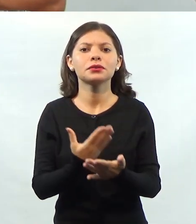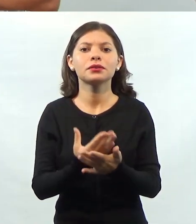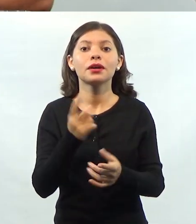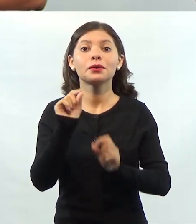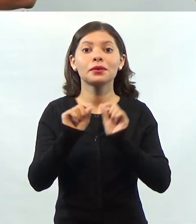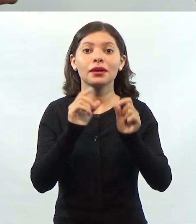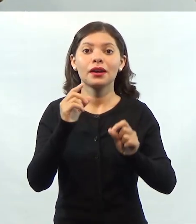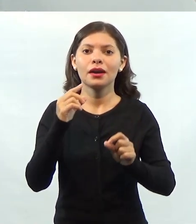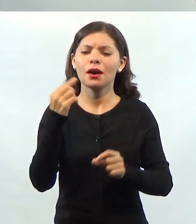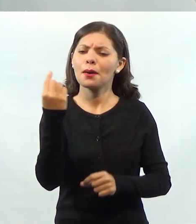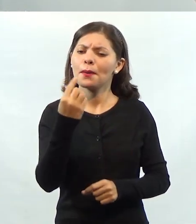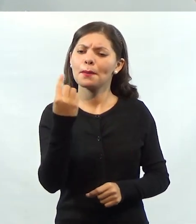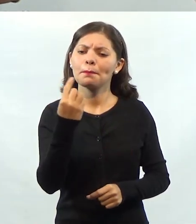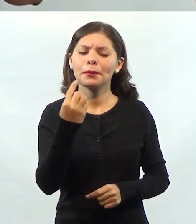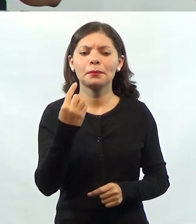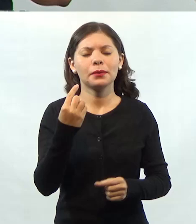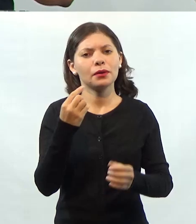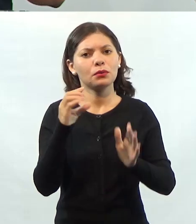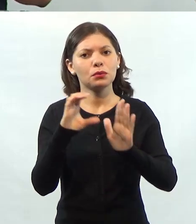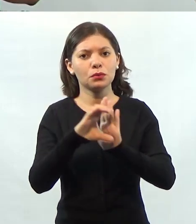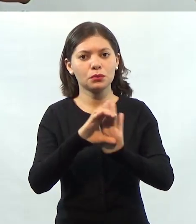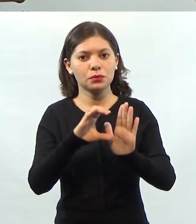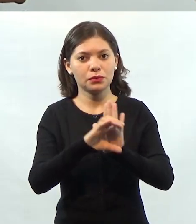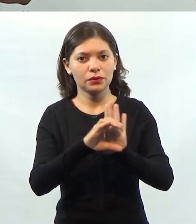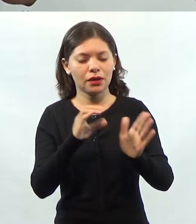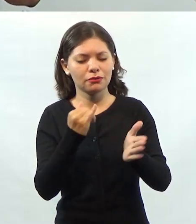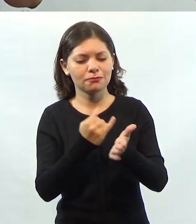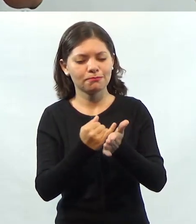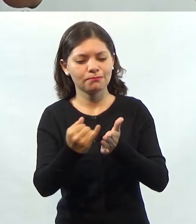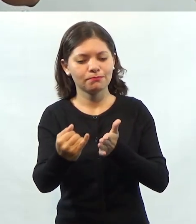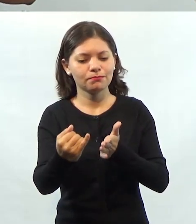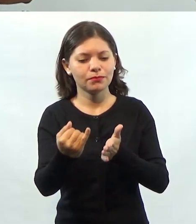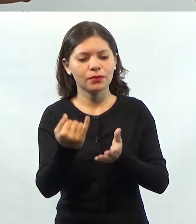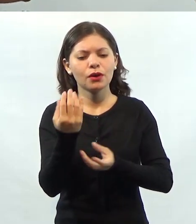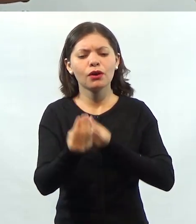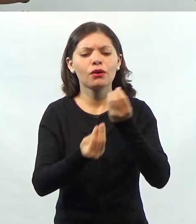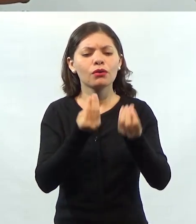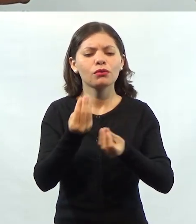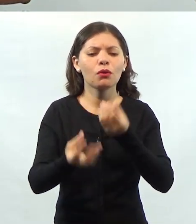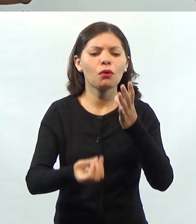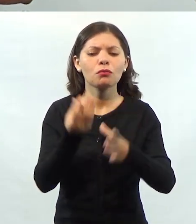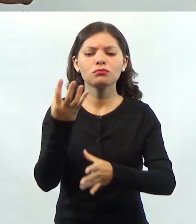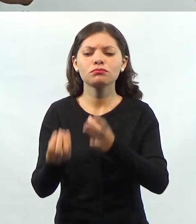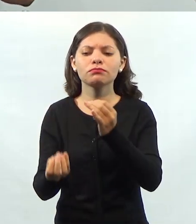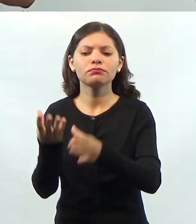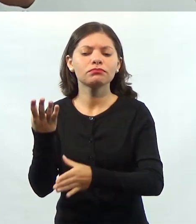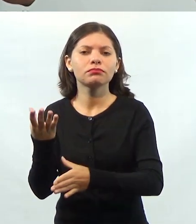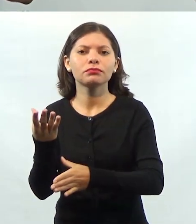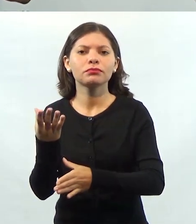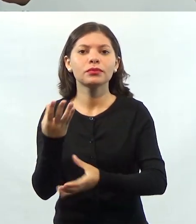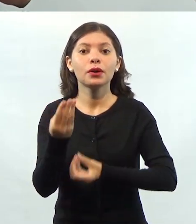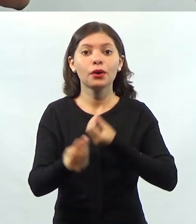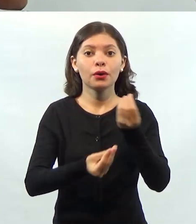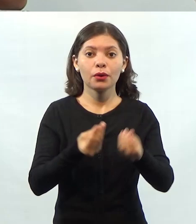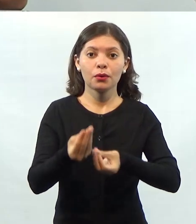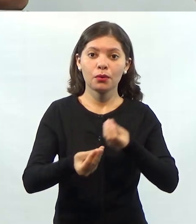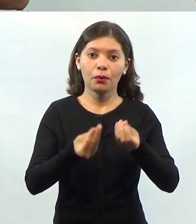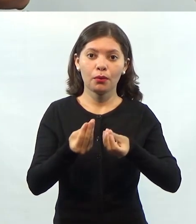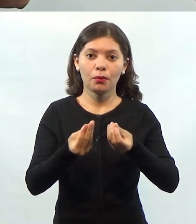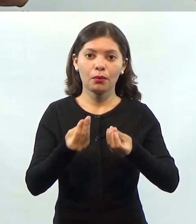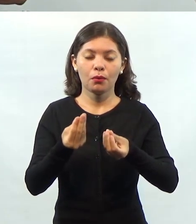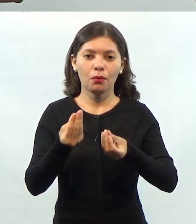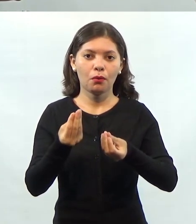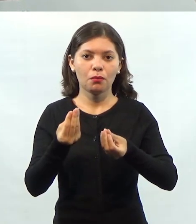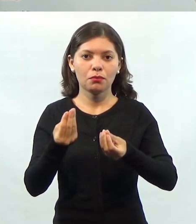conceitos, sobre como ocorre a produção, sobre como os